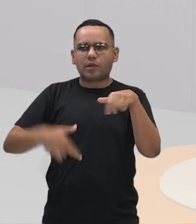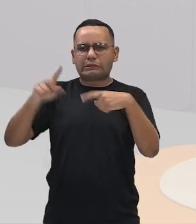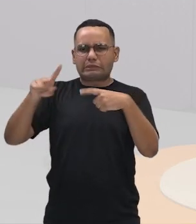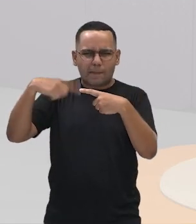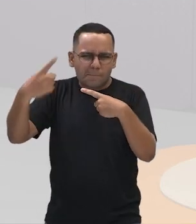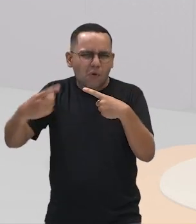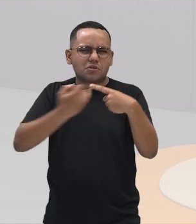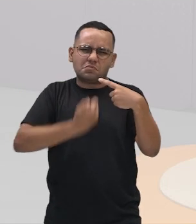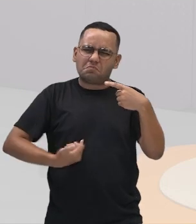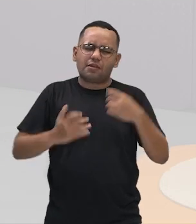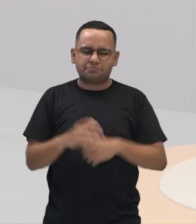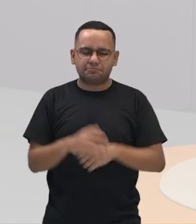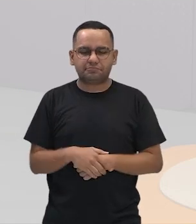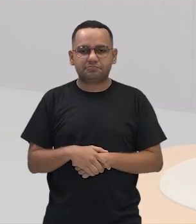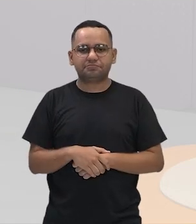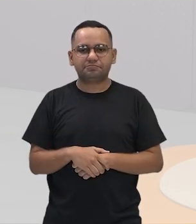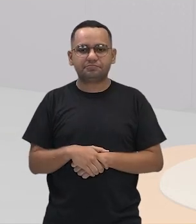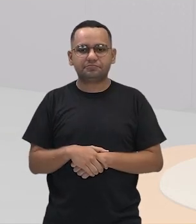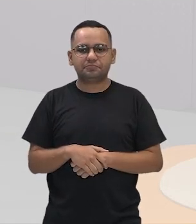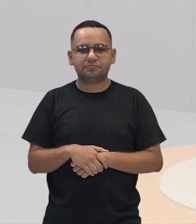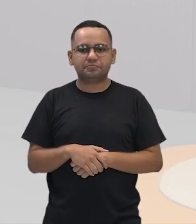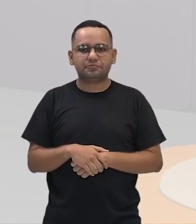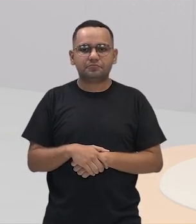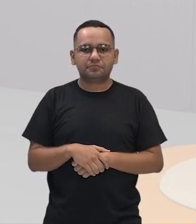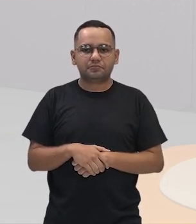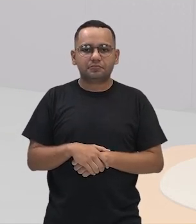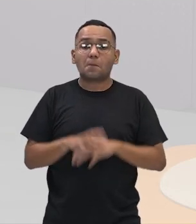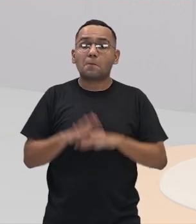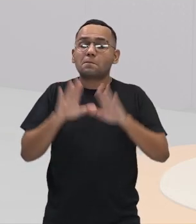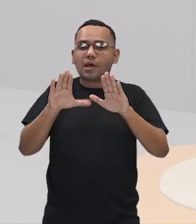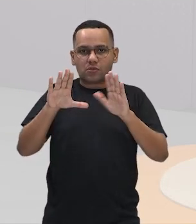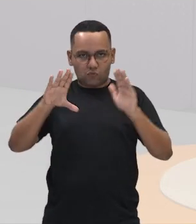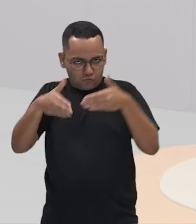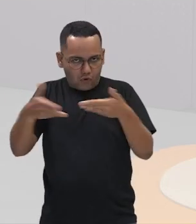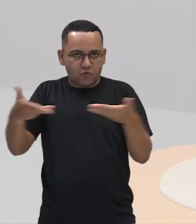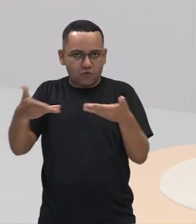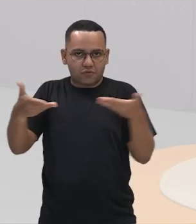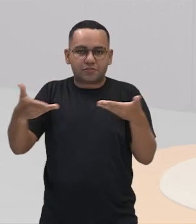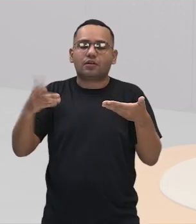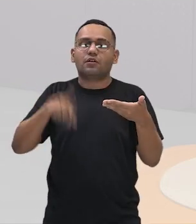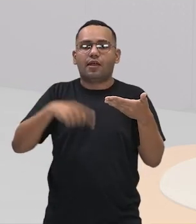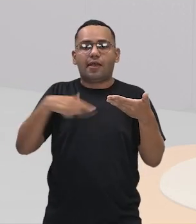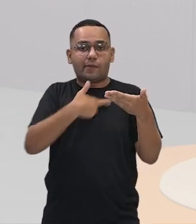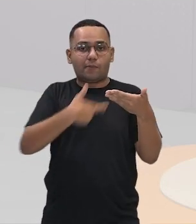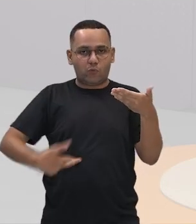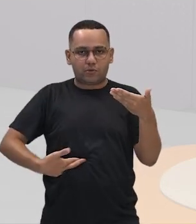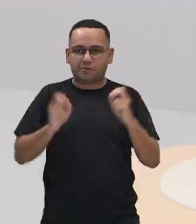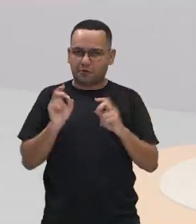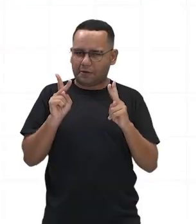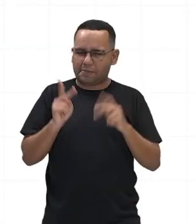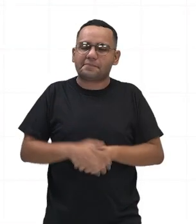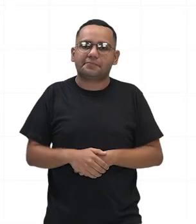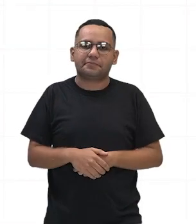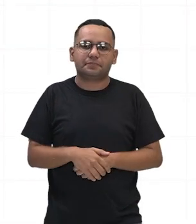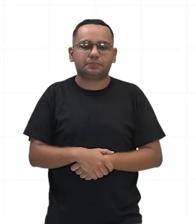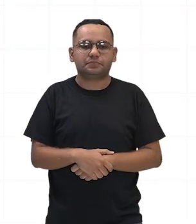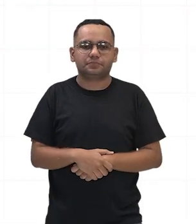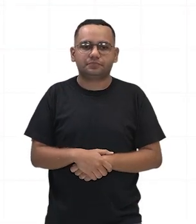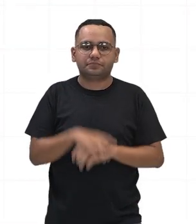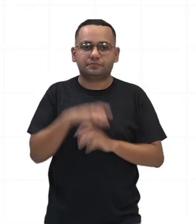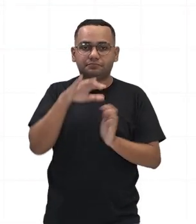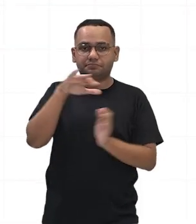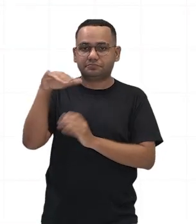Mas o que nós vamos tratar na aula é sobre a República de Roma. Vamos lá, então? Então,